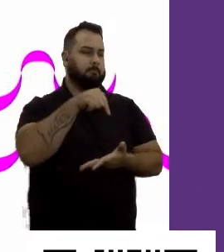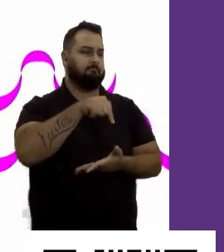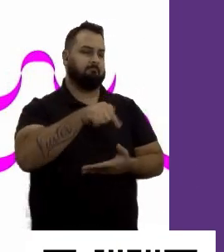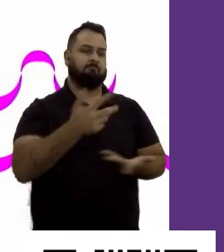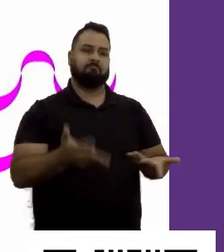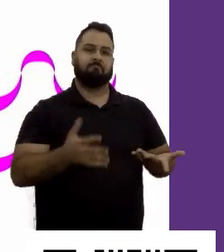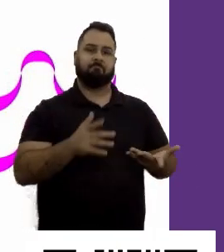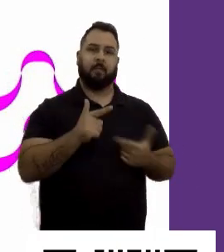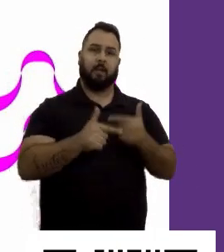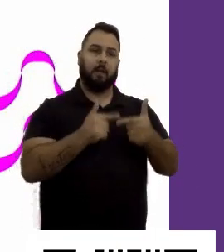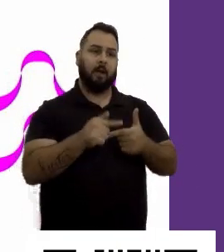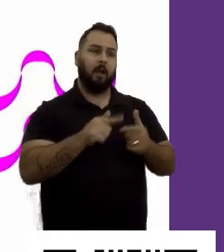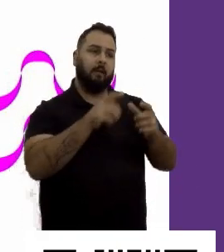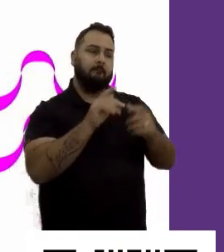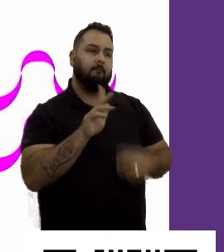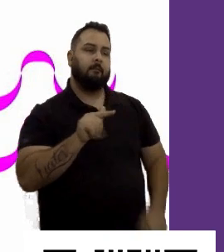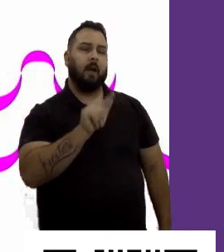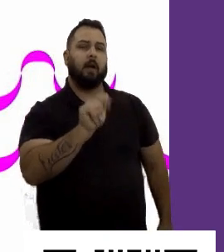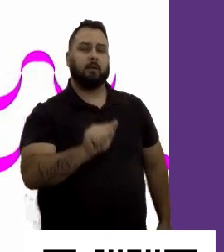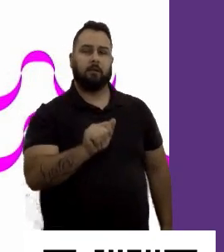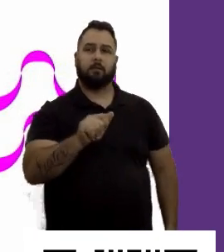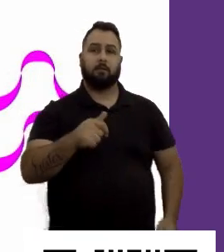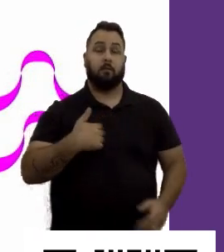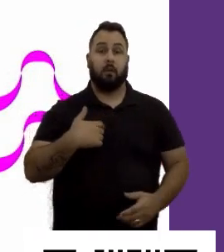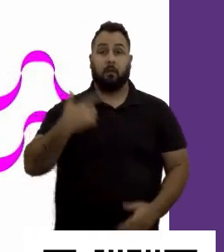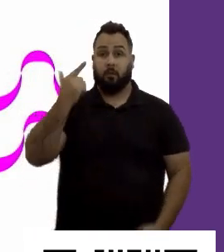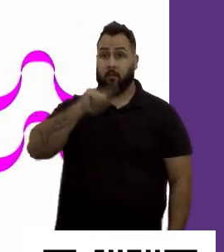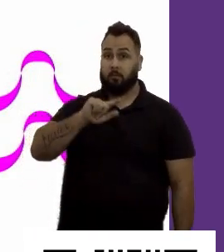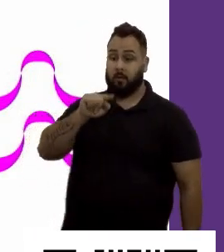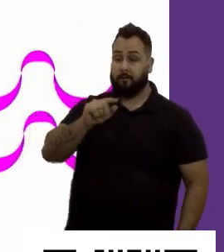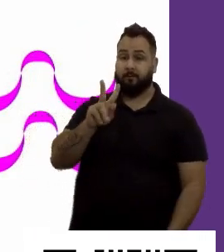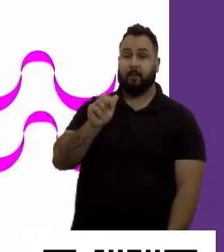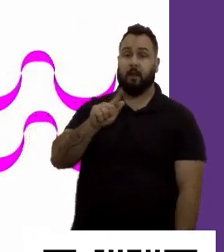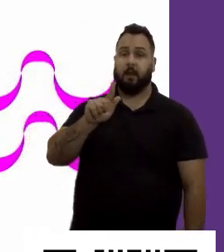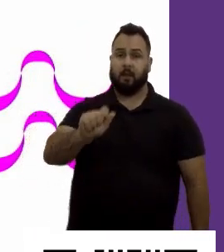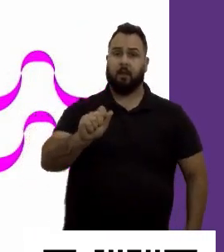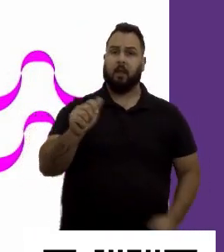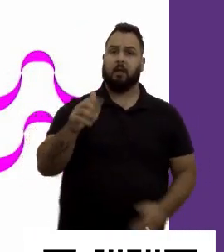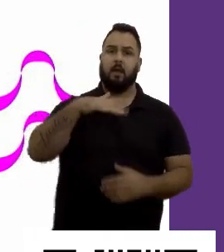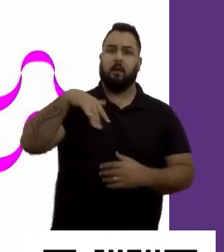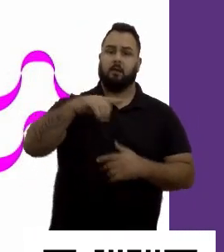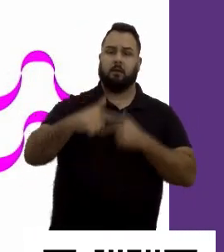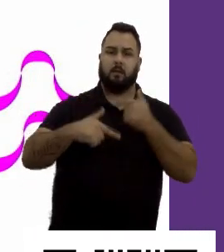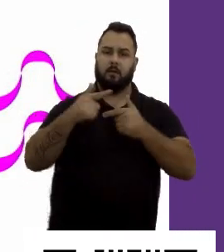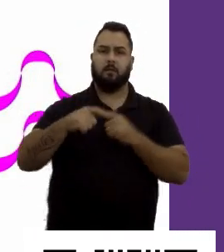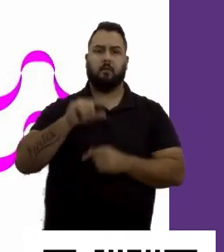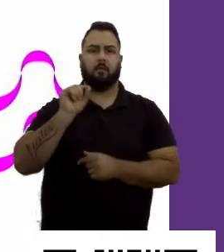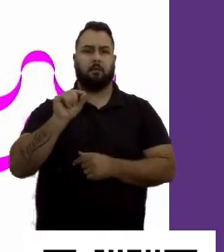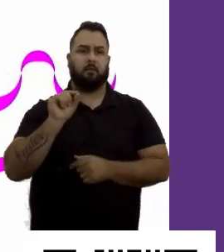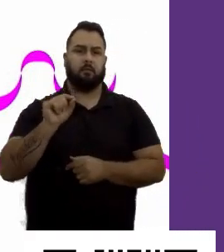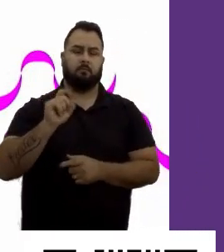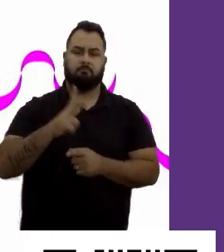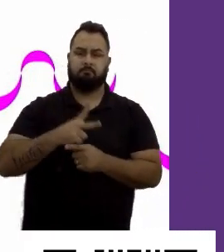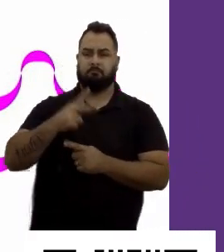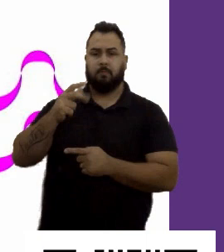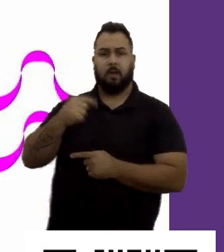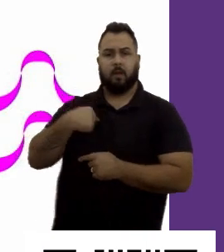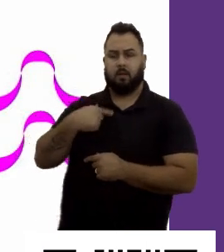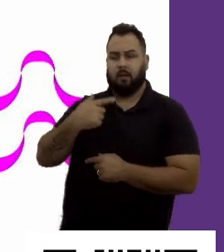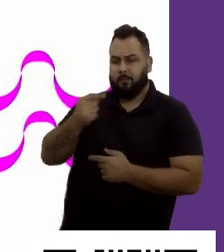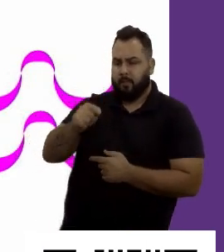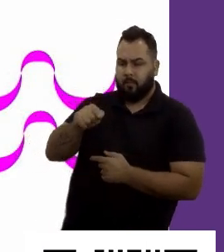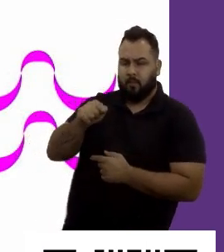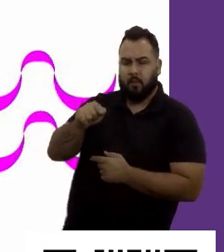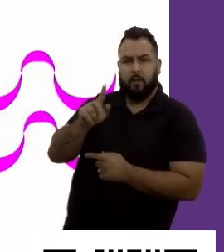fala de concorrer a uma vaga no mercado de trabalho, a gente logo pensa, quais são as competências técnicas que essa vaga vai